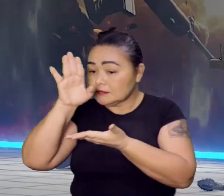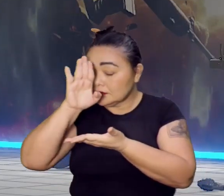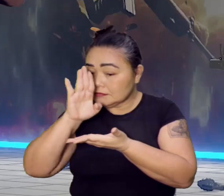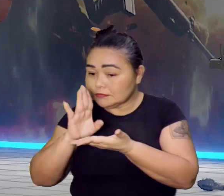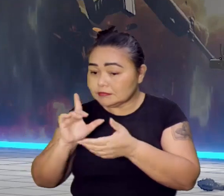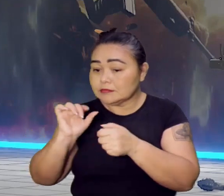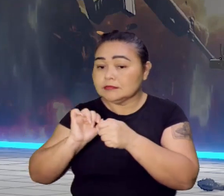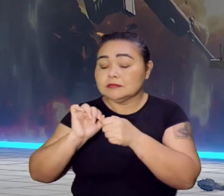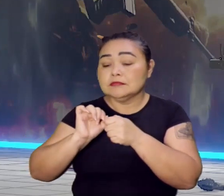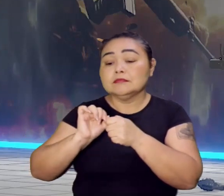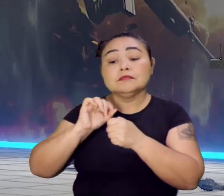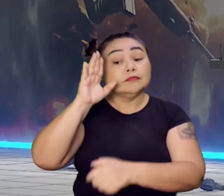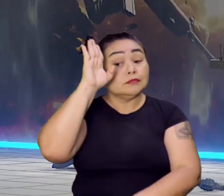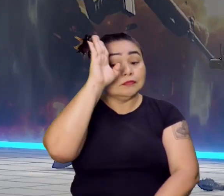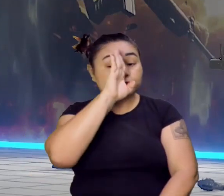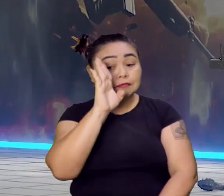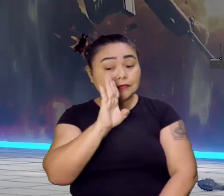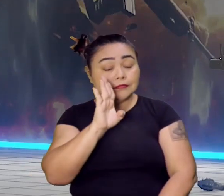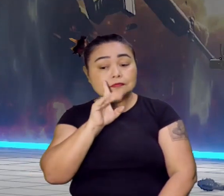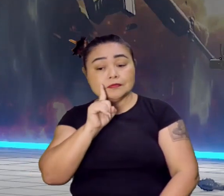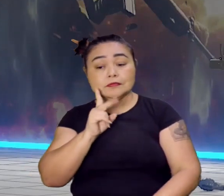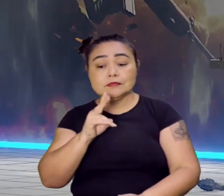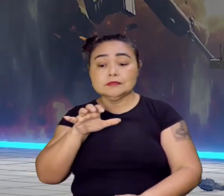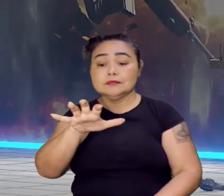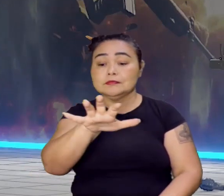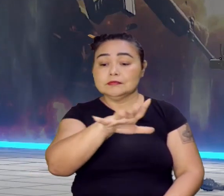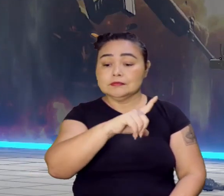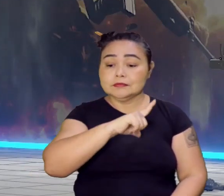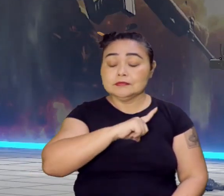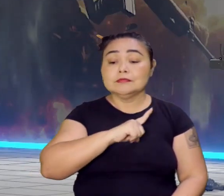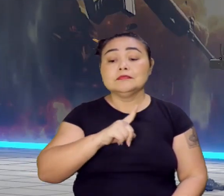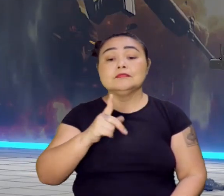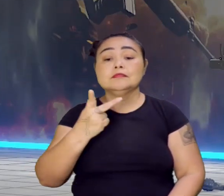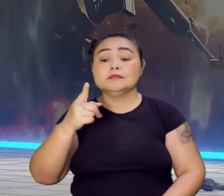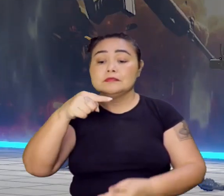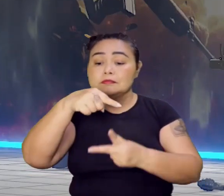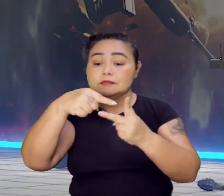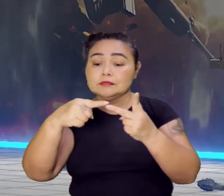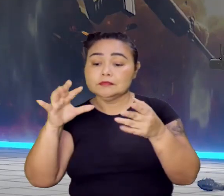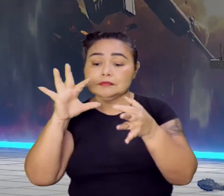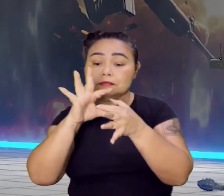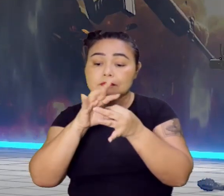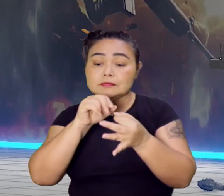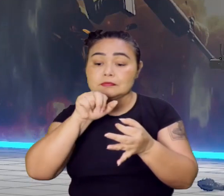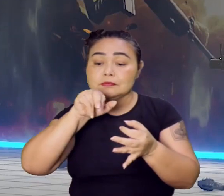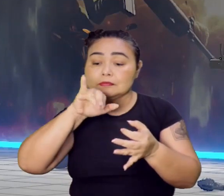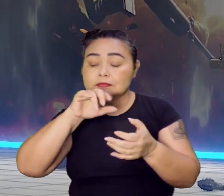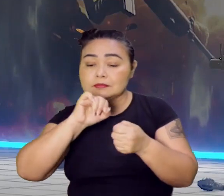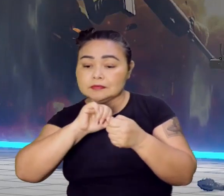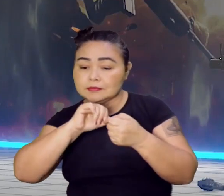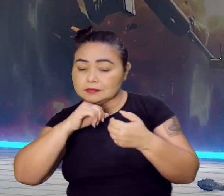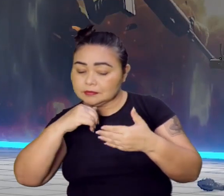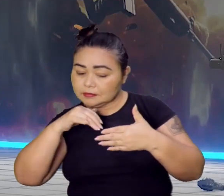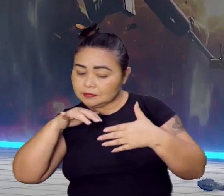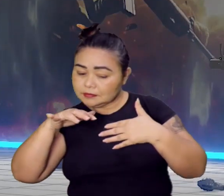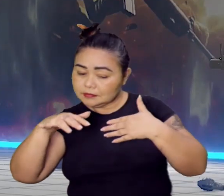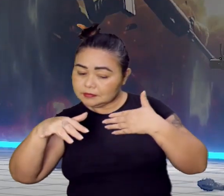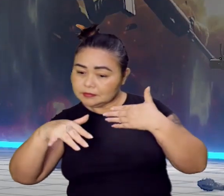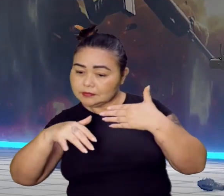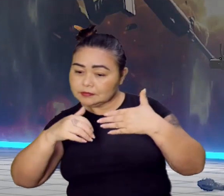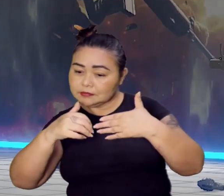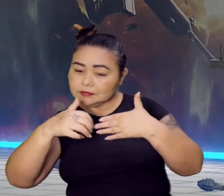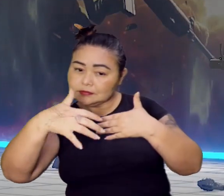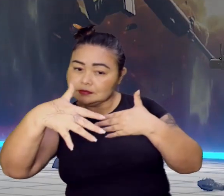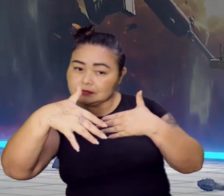uma consolidação. Mas a União Ibérica deixou vestígio, rastro, que foi expansão territorial.